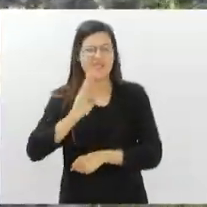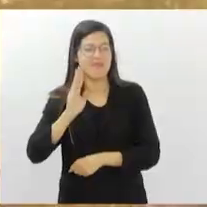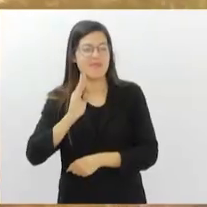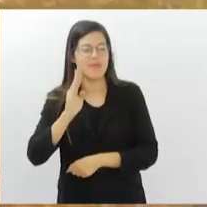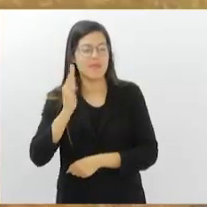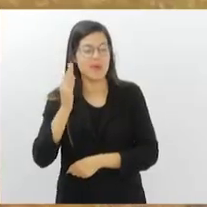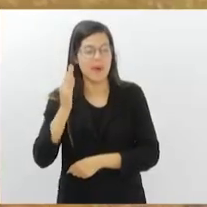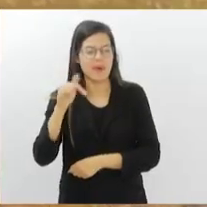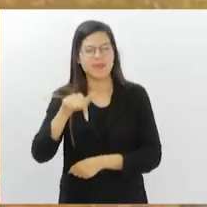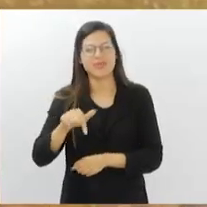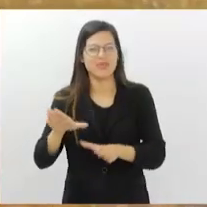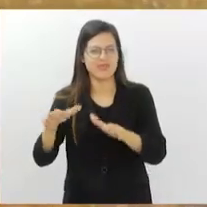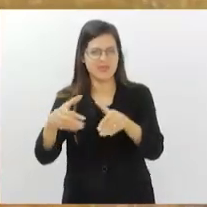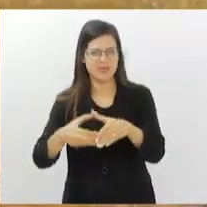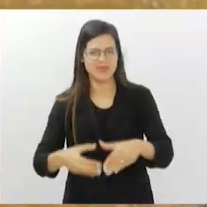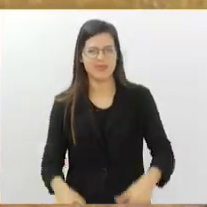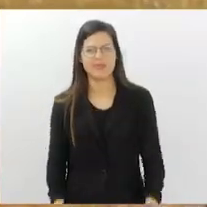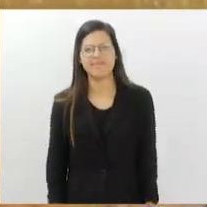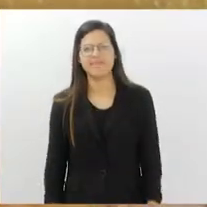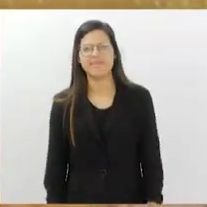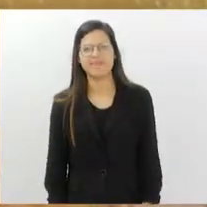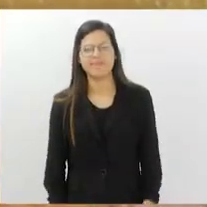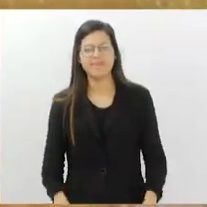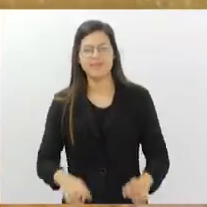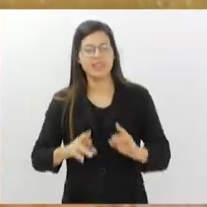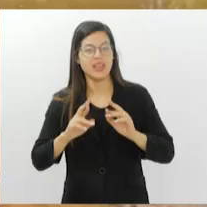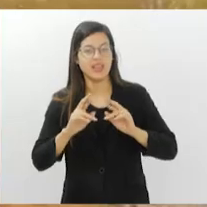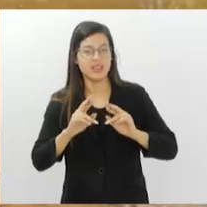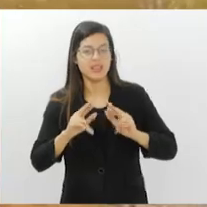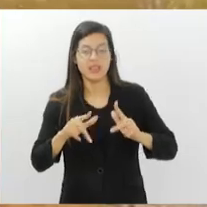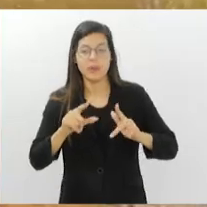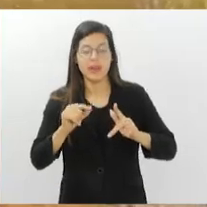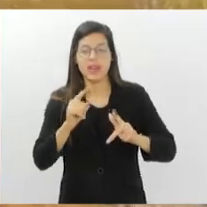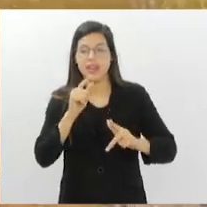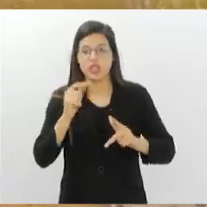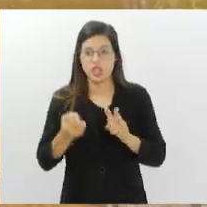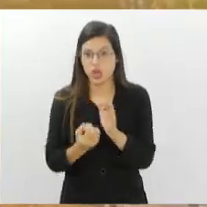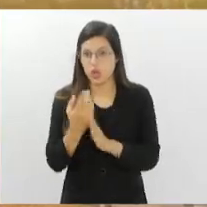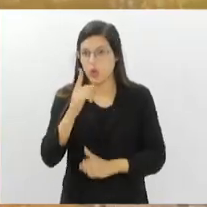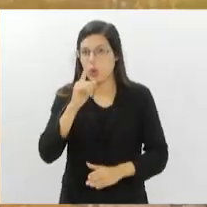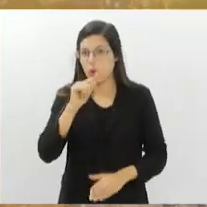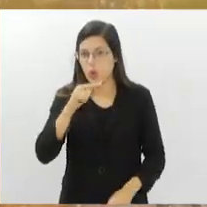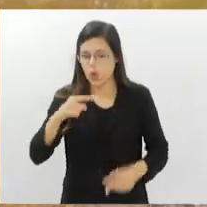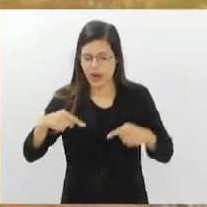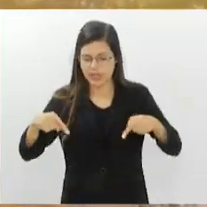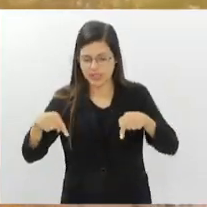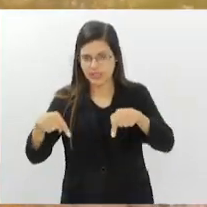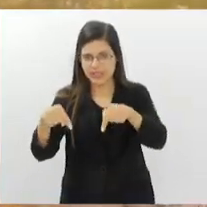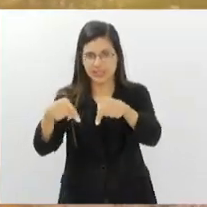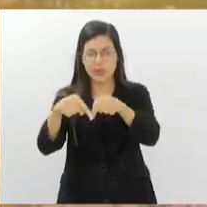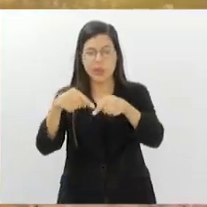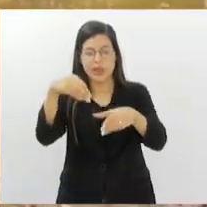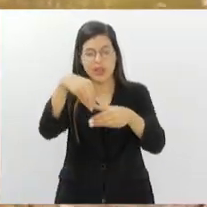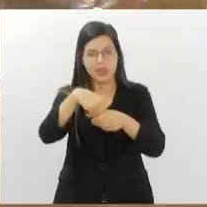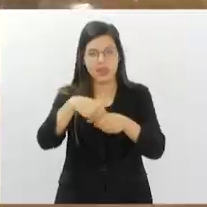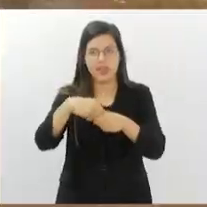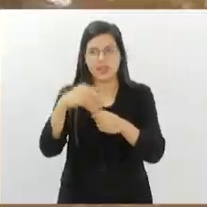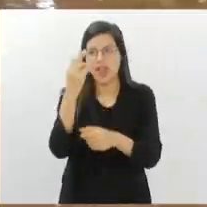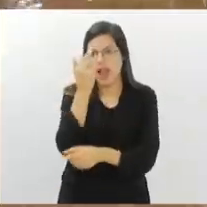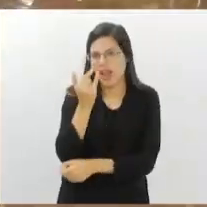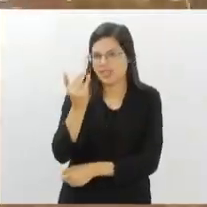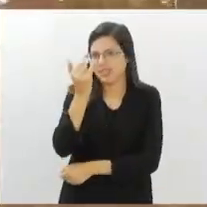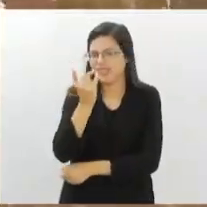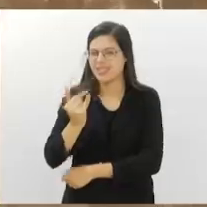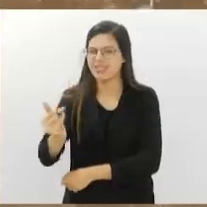equipe. O diferencial é que nós criamos essas lagoas internas para atrair uma fauna variada.